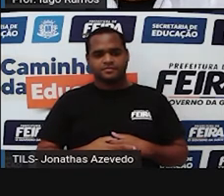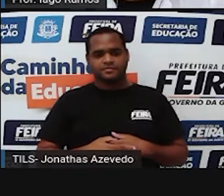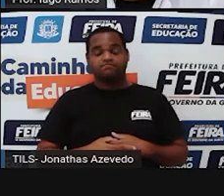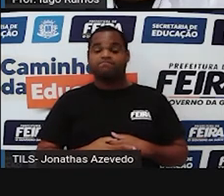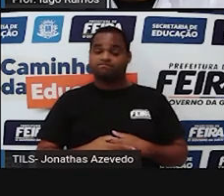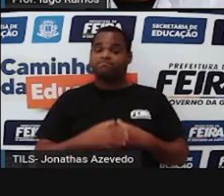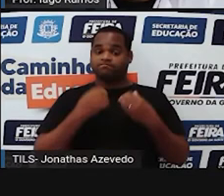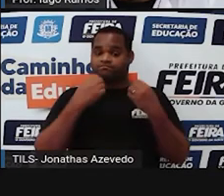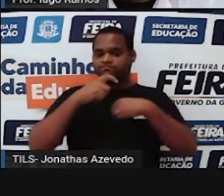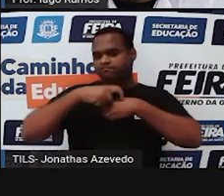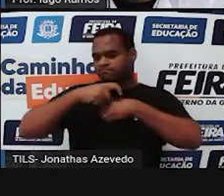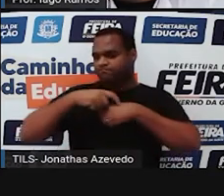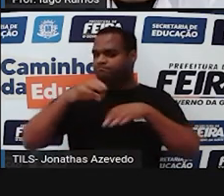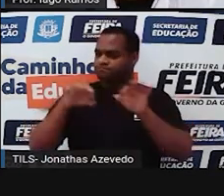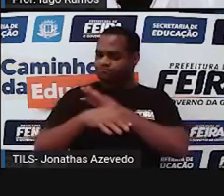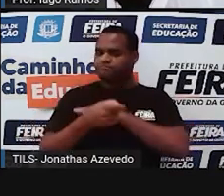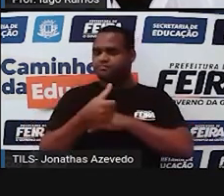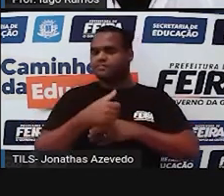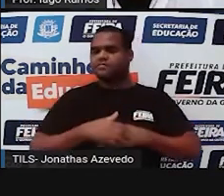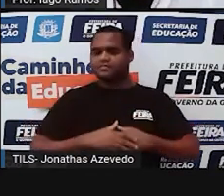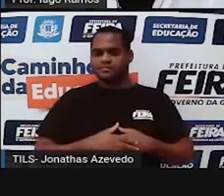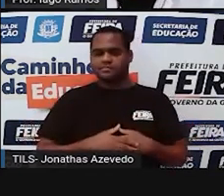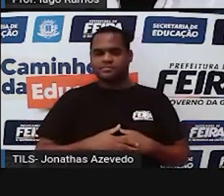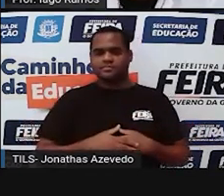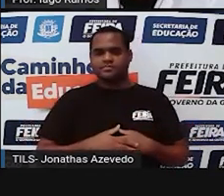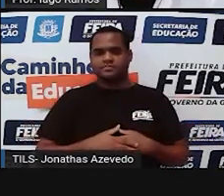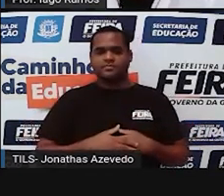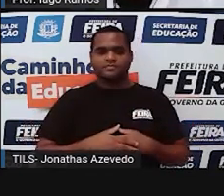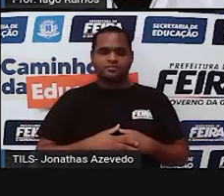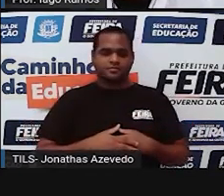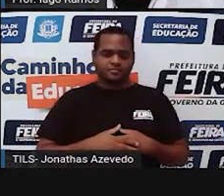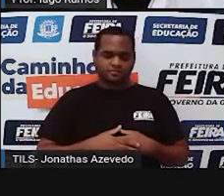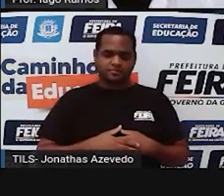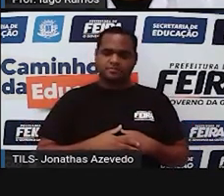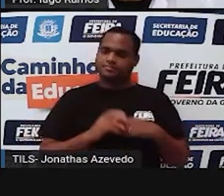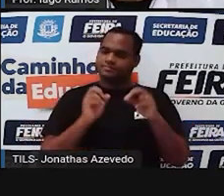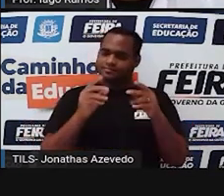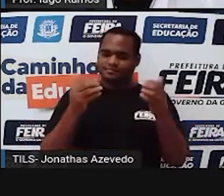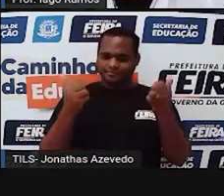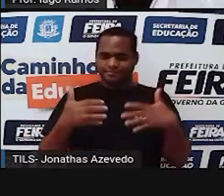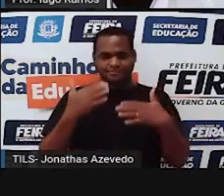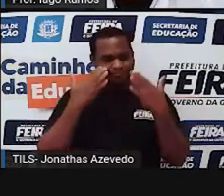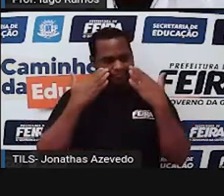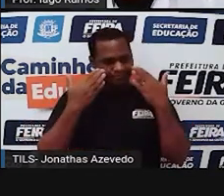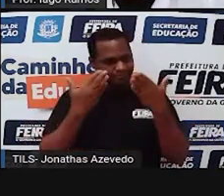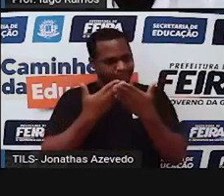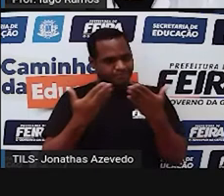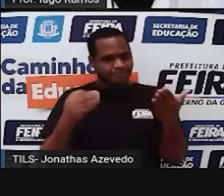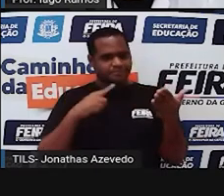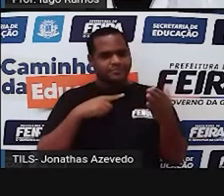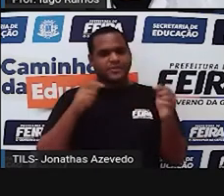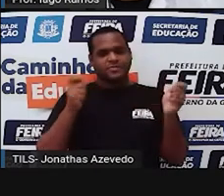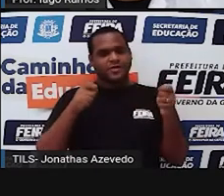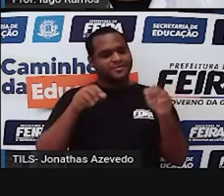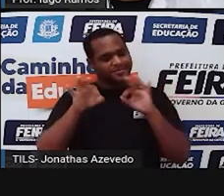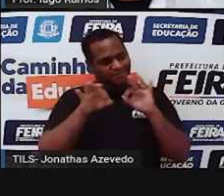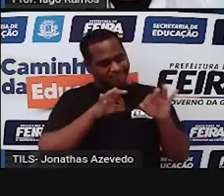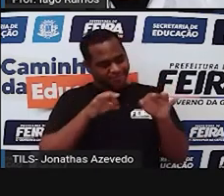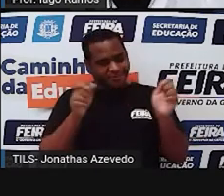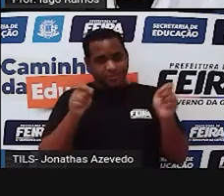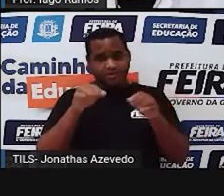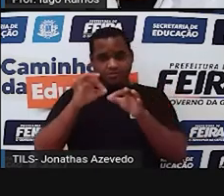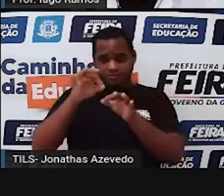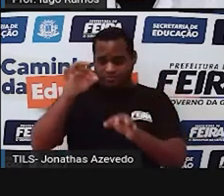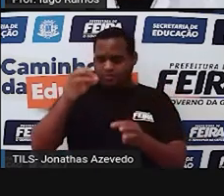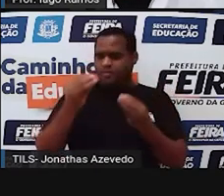bom, o tempo está acabando claro que eu vou mostrar a você como é que a gente deve colocar essa corda